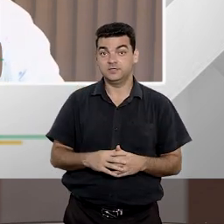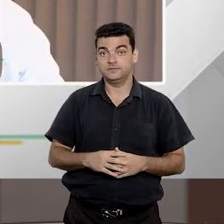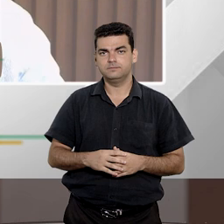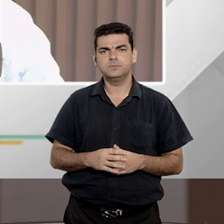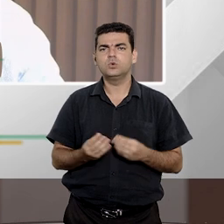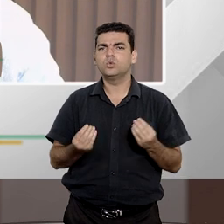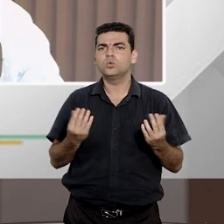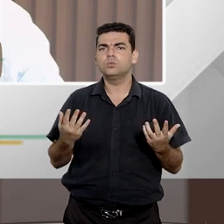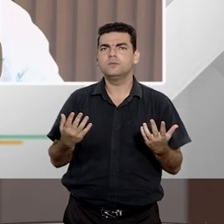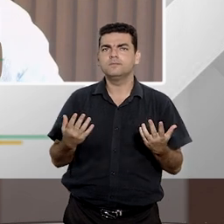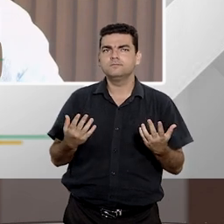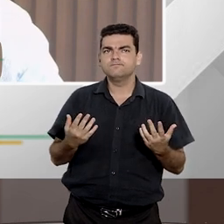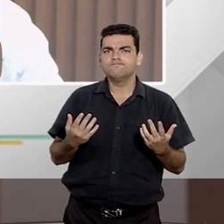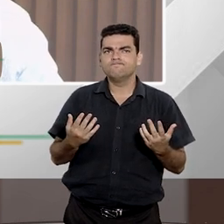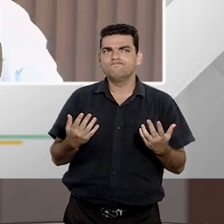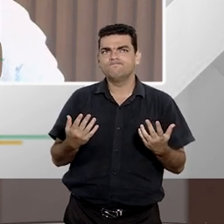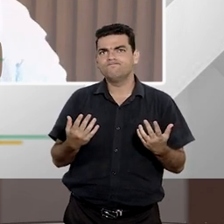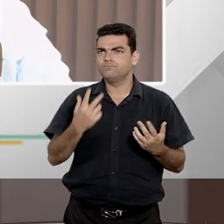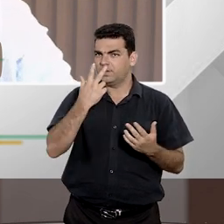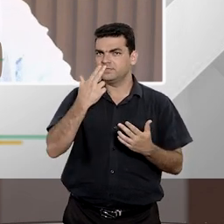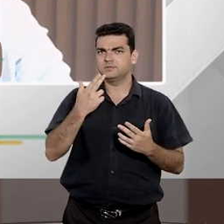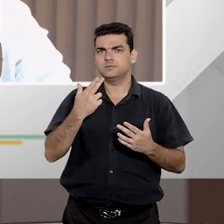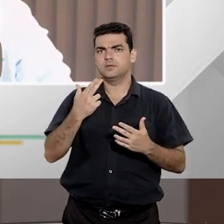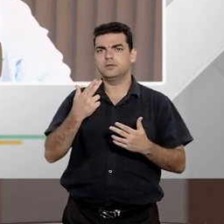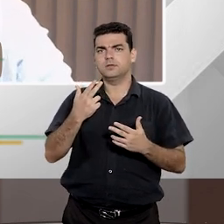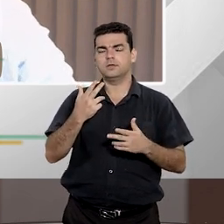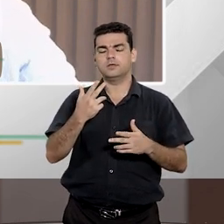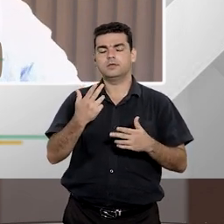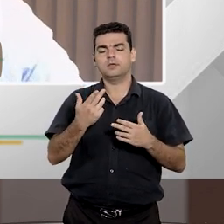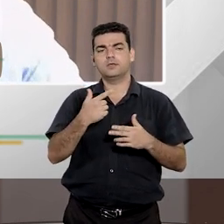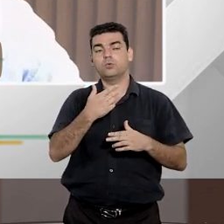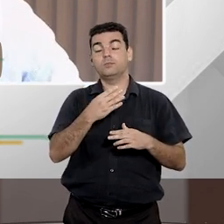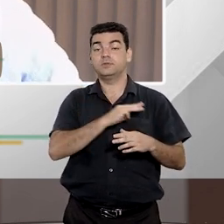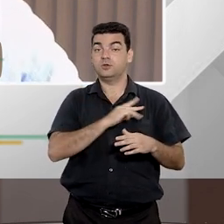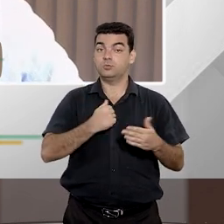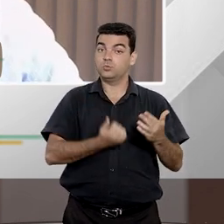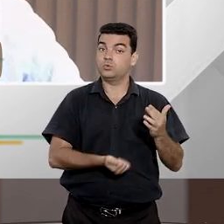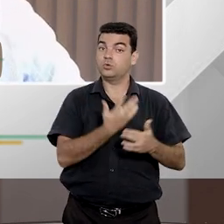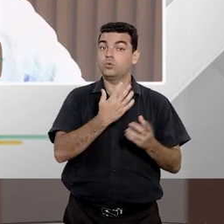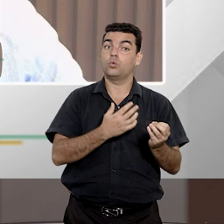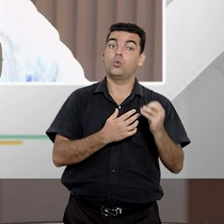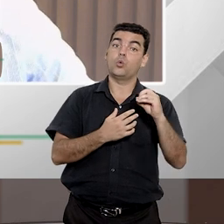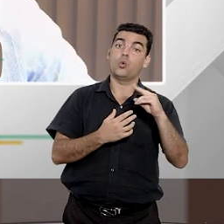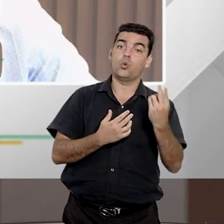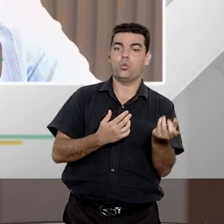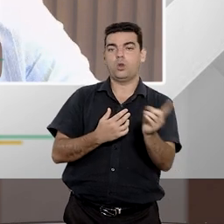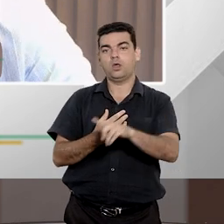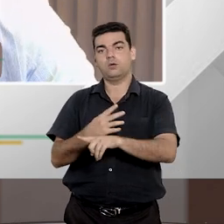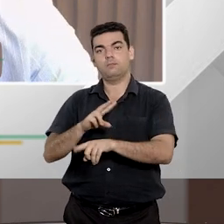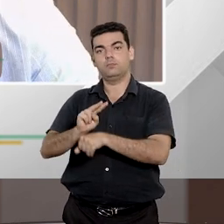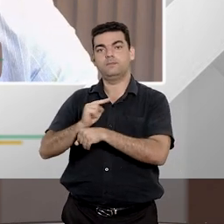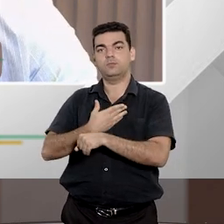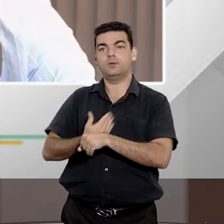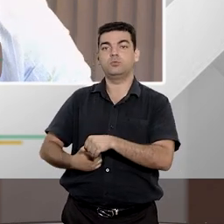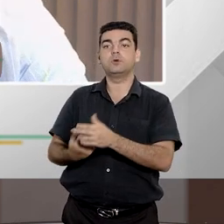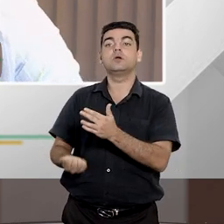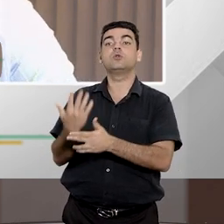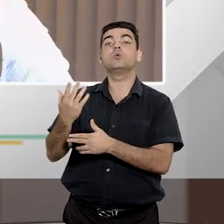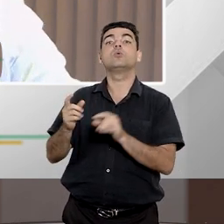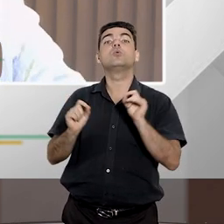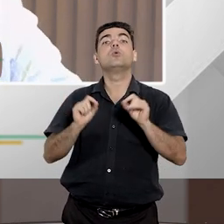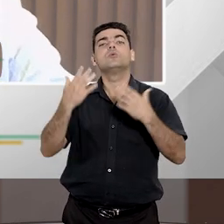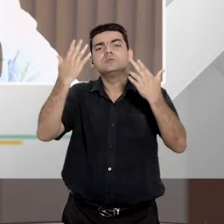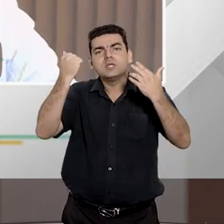uma ação civil pública será de titularidade do Ministério Público e quando uma ação civil pública será de titularidade da